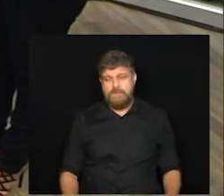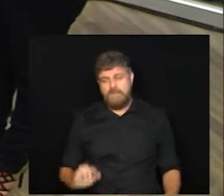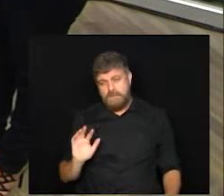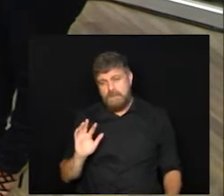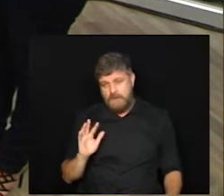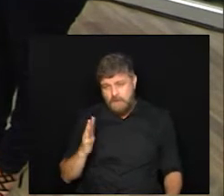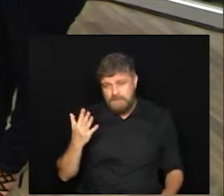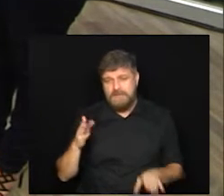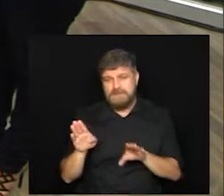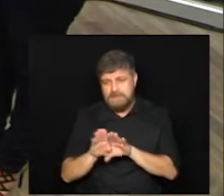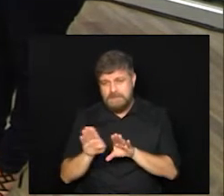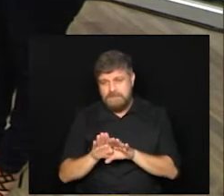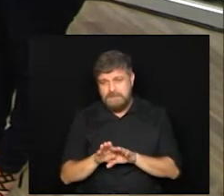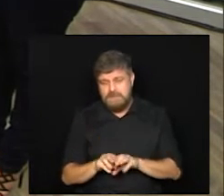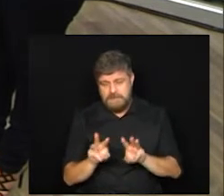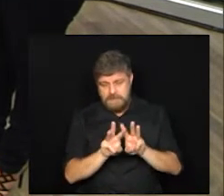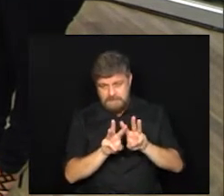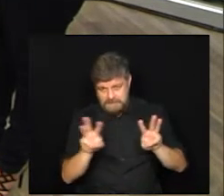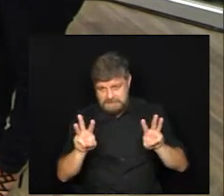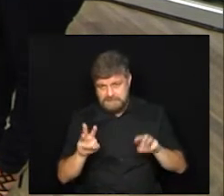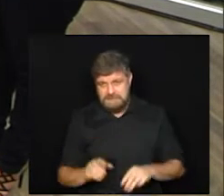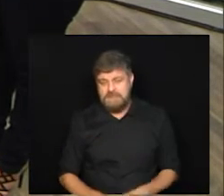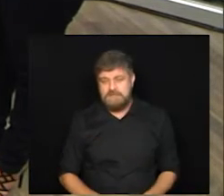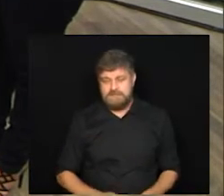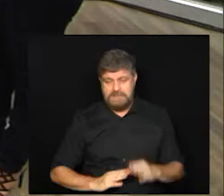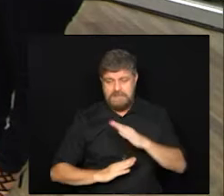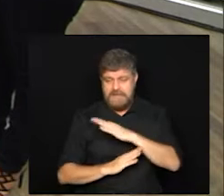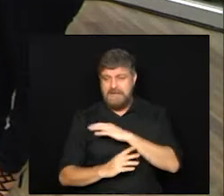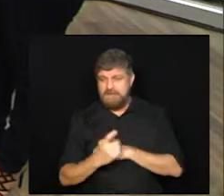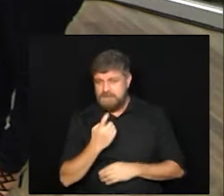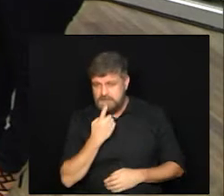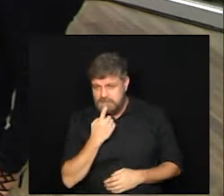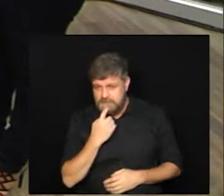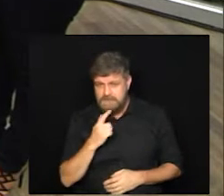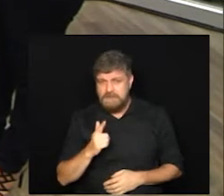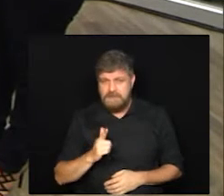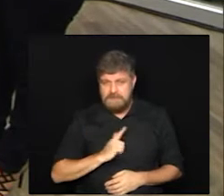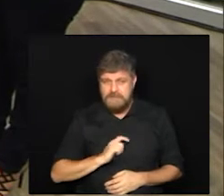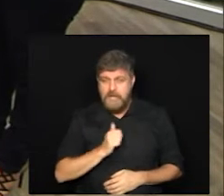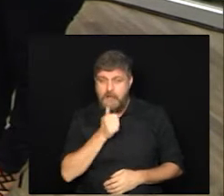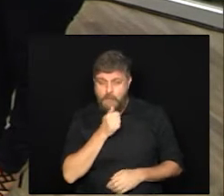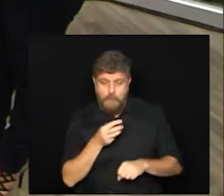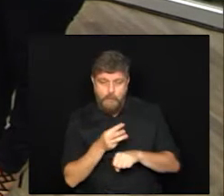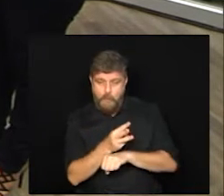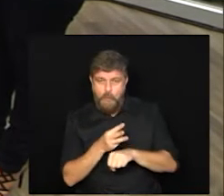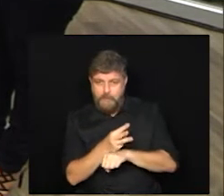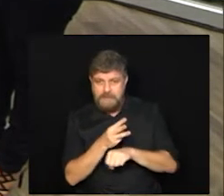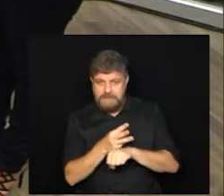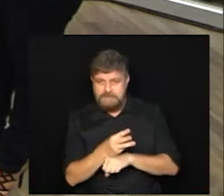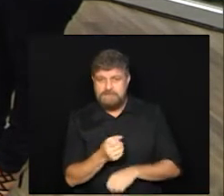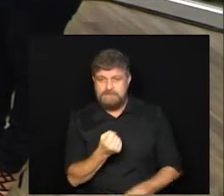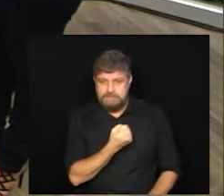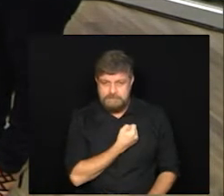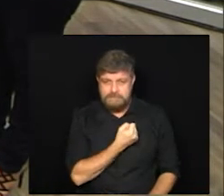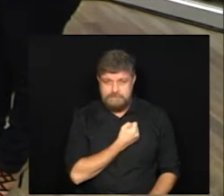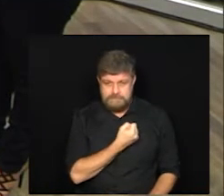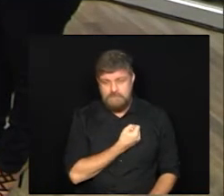também pelo site campinas.sp.lej.br e ainda pelo WhatsApp da TV Câmara no